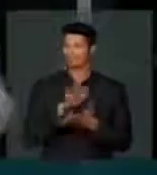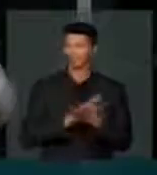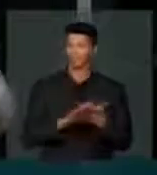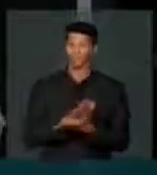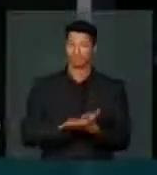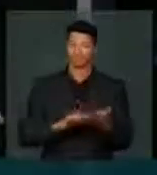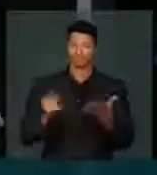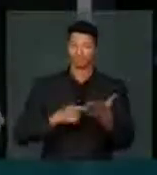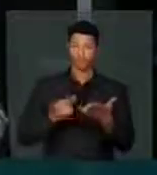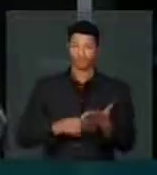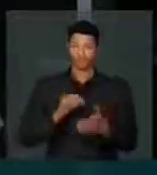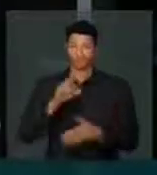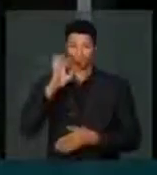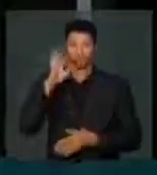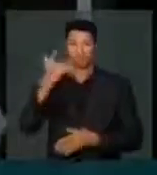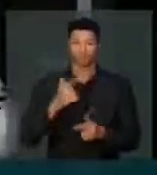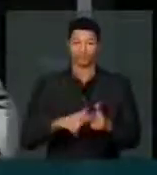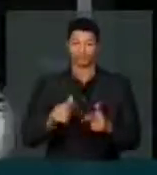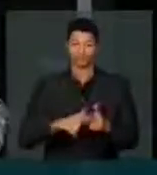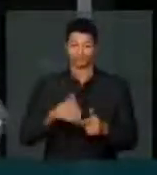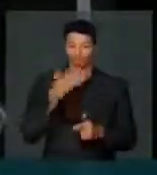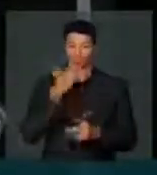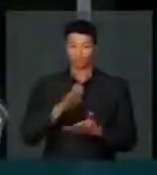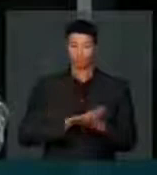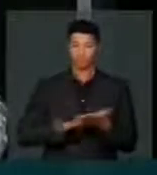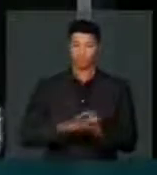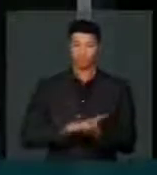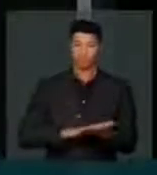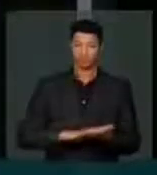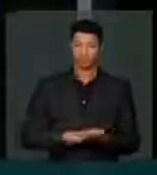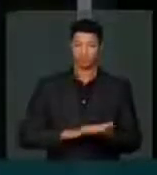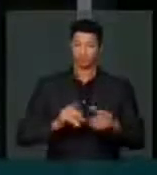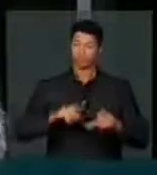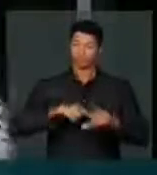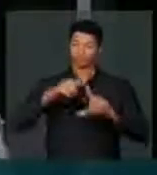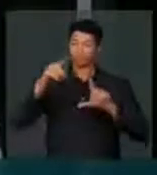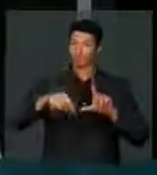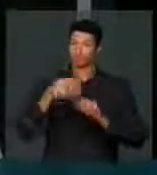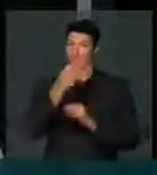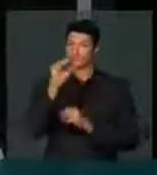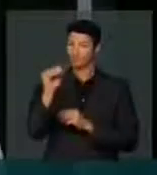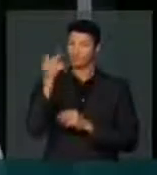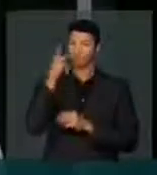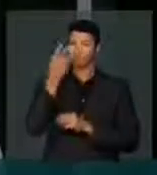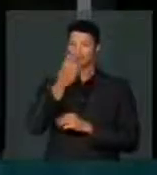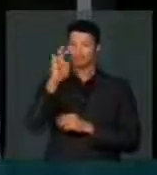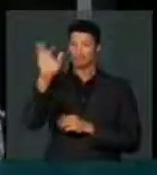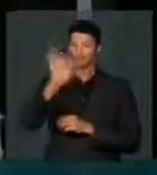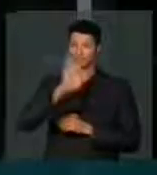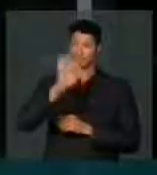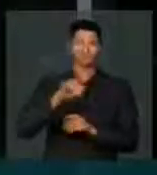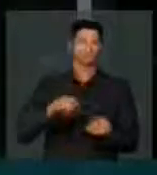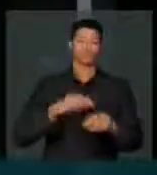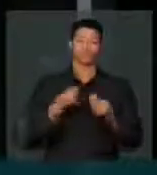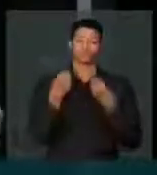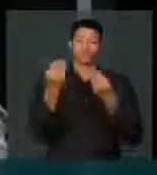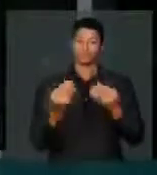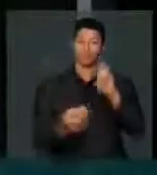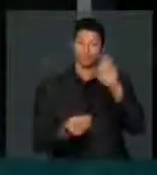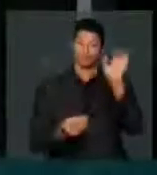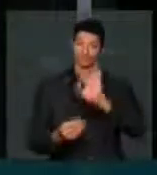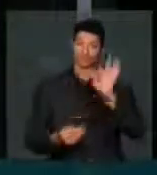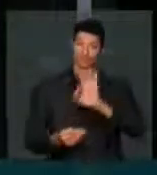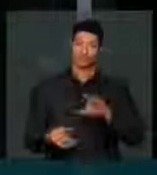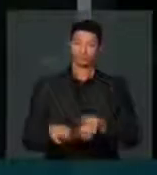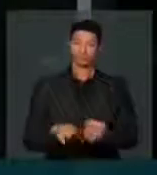corrigir ou resolver esse problema, de forma alguma. está se aumentando de 30% para 35% e dando esse 5